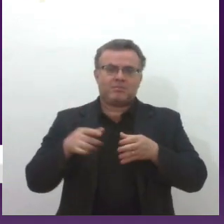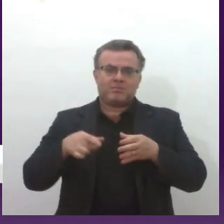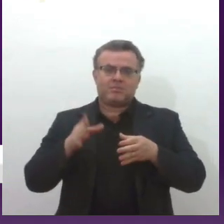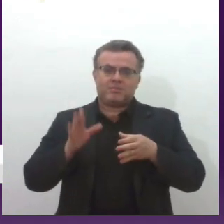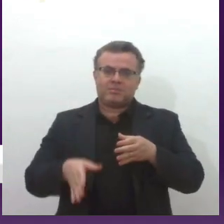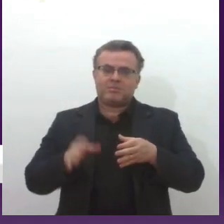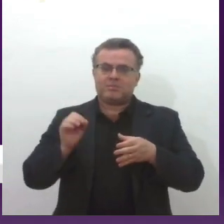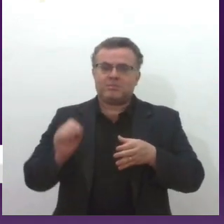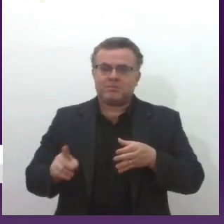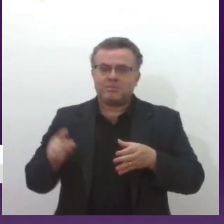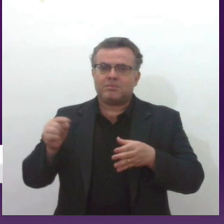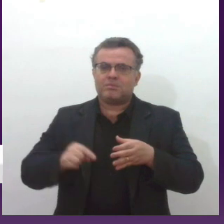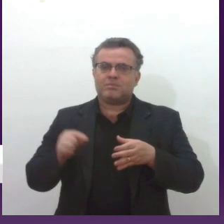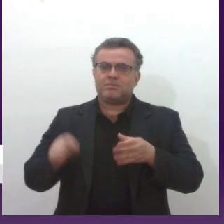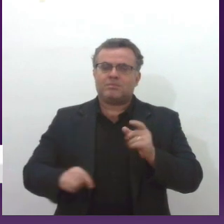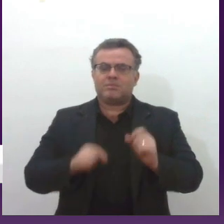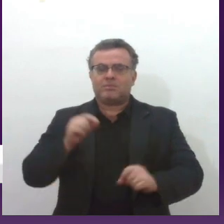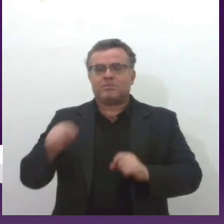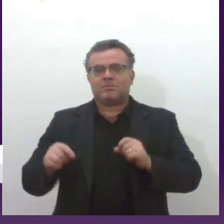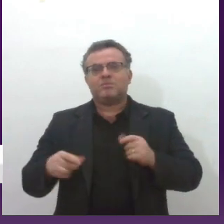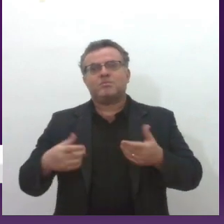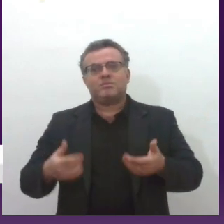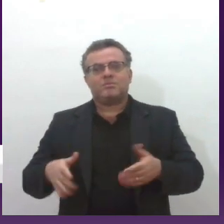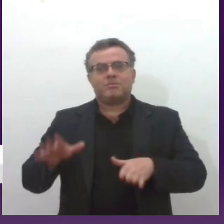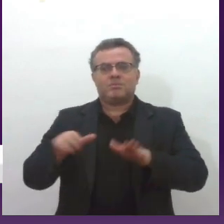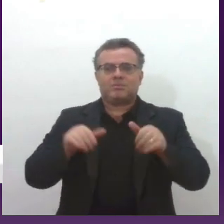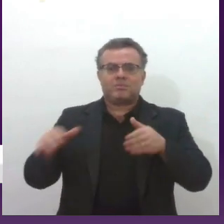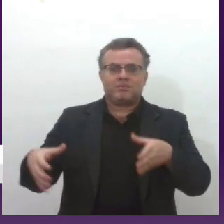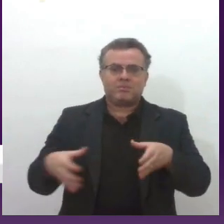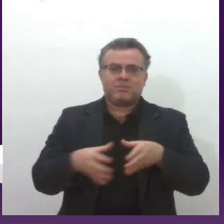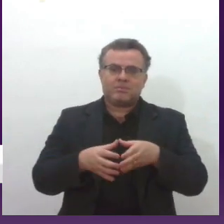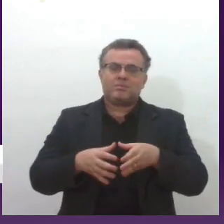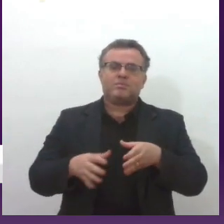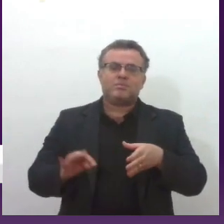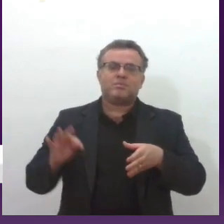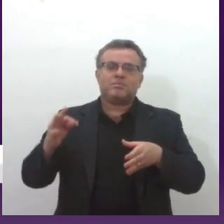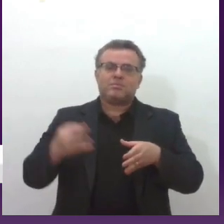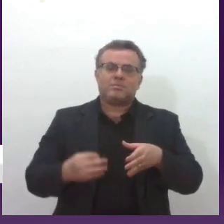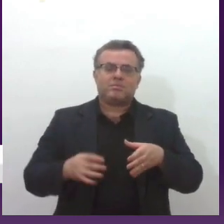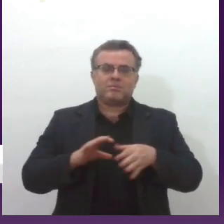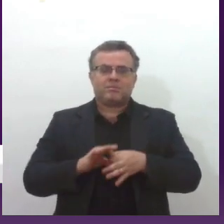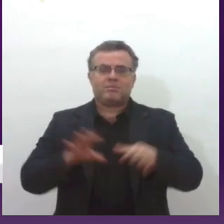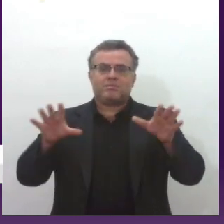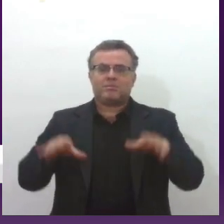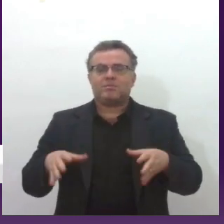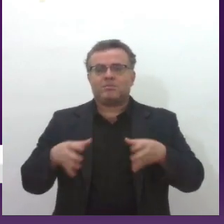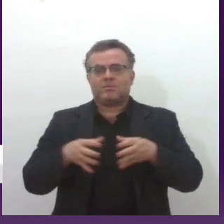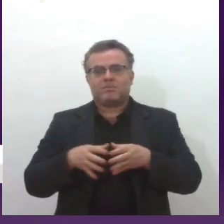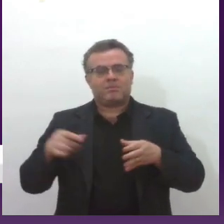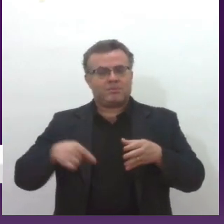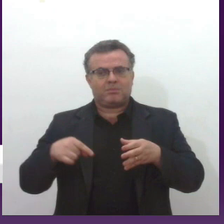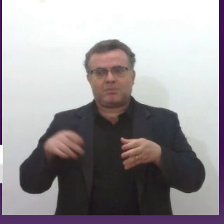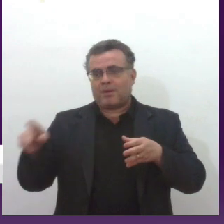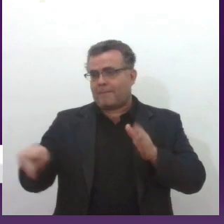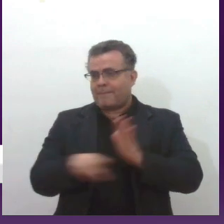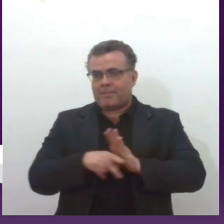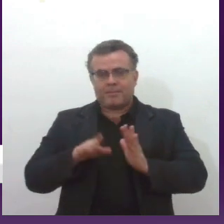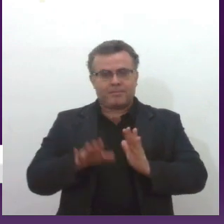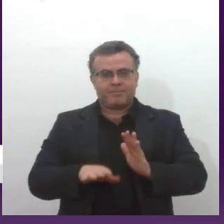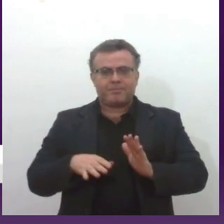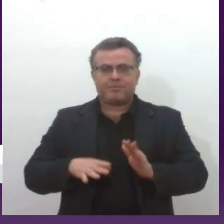esse comitê é formado por oficiais e praças, obviamente, porque a discussão é do corpo, é do corpo todo,